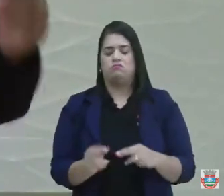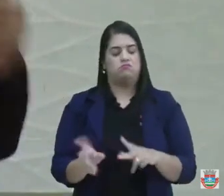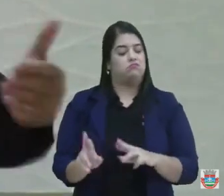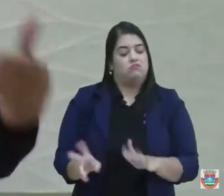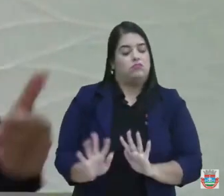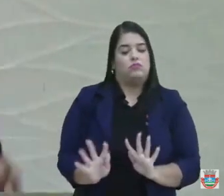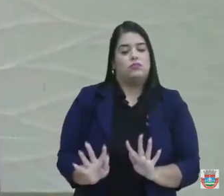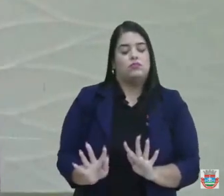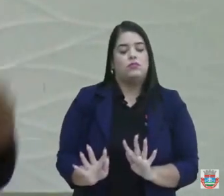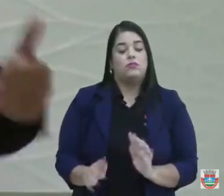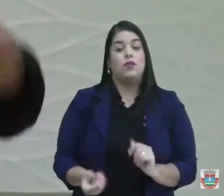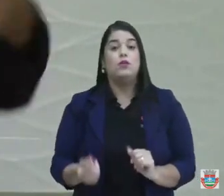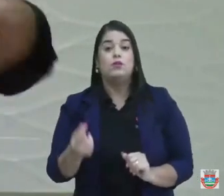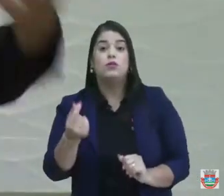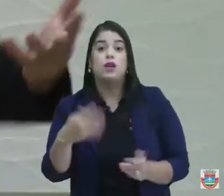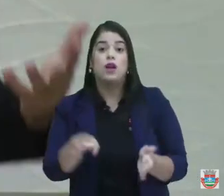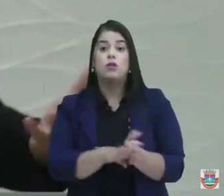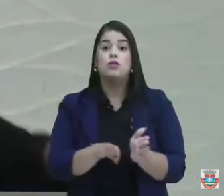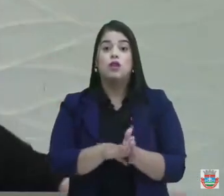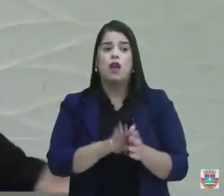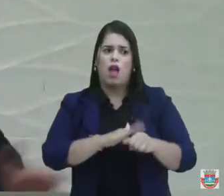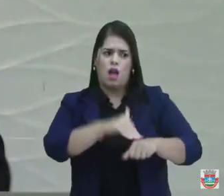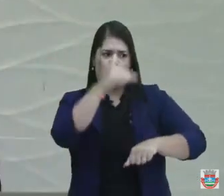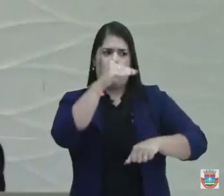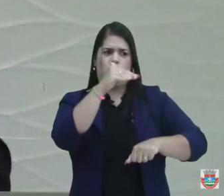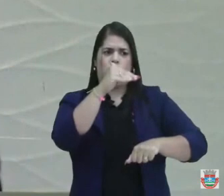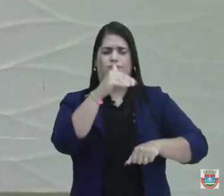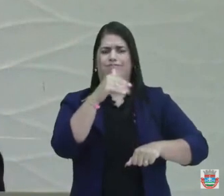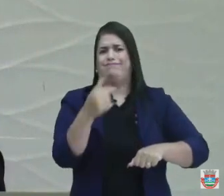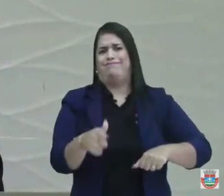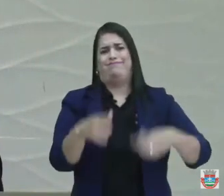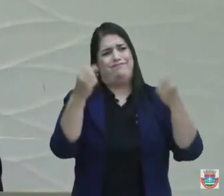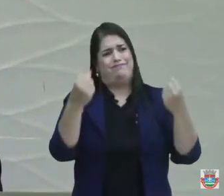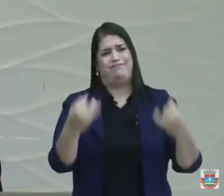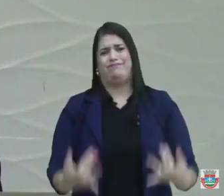Agora, com o dinheiro chegando, aumentando, não tem justificativa.